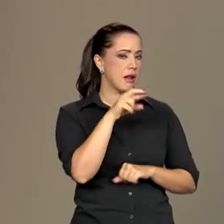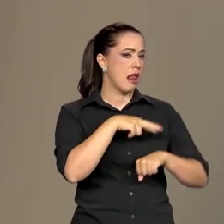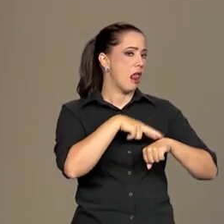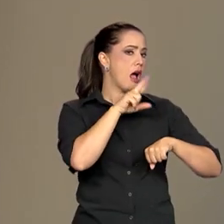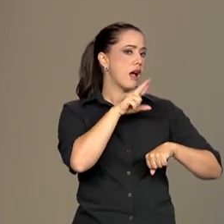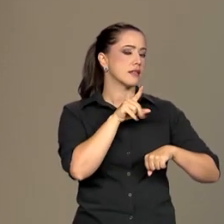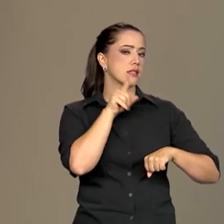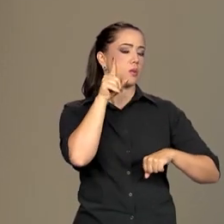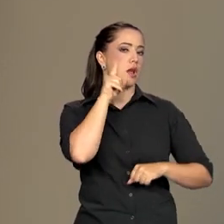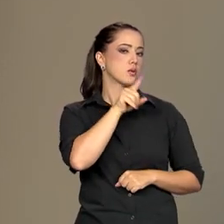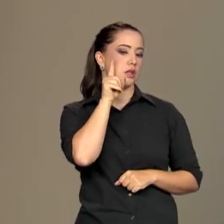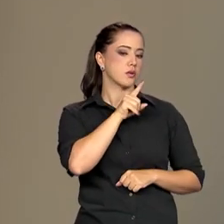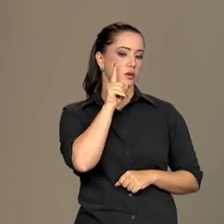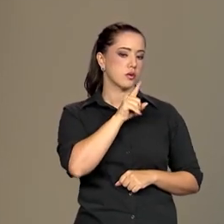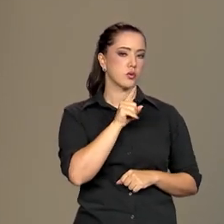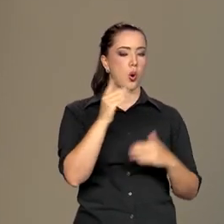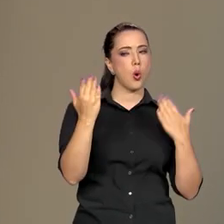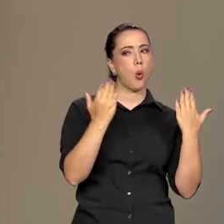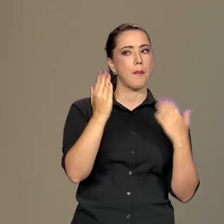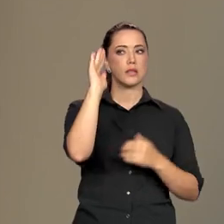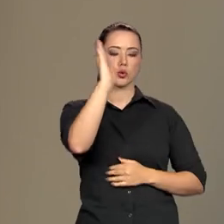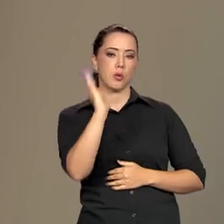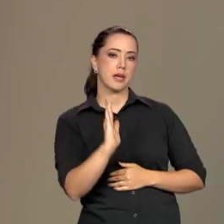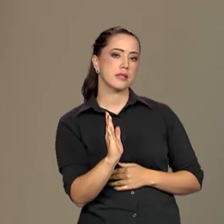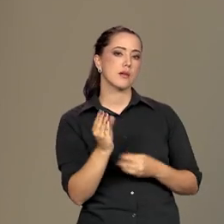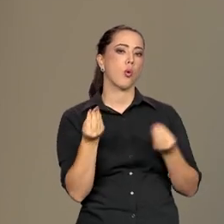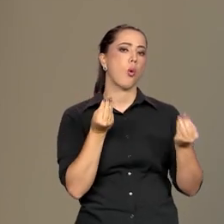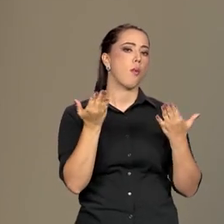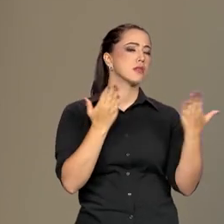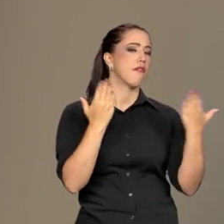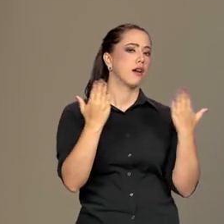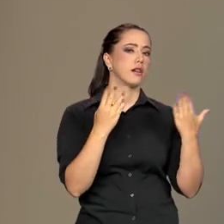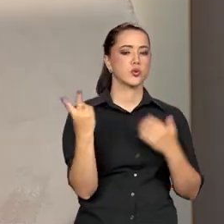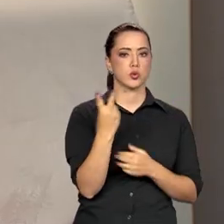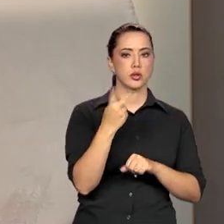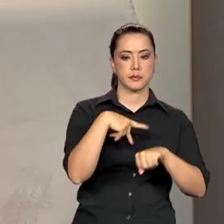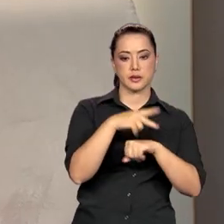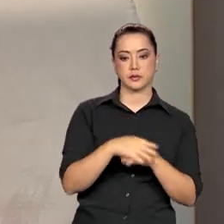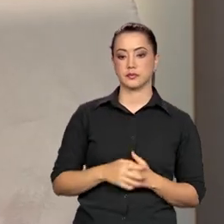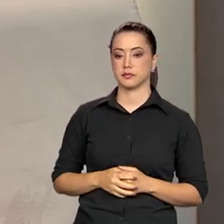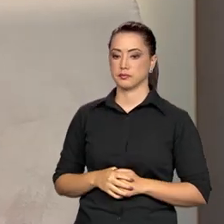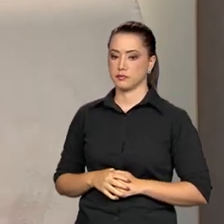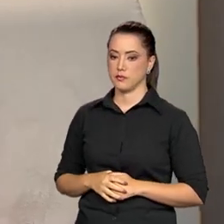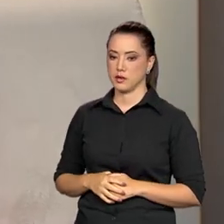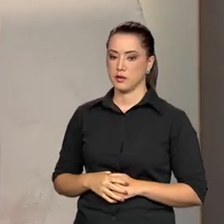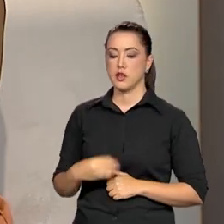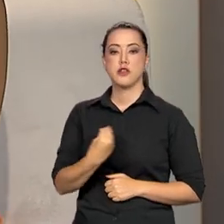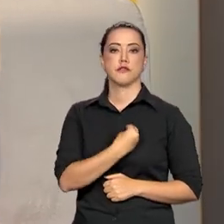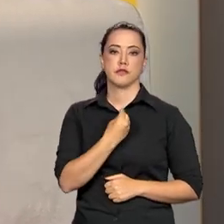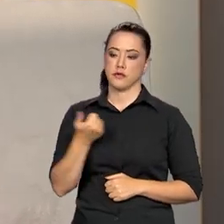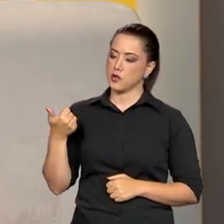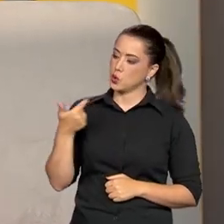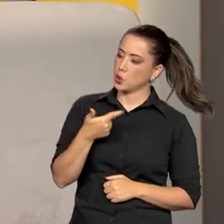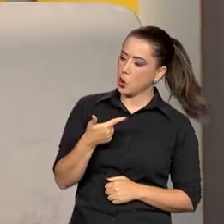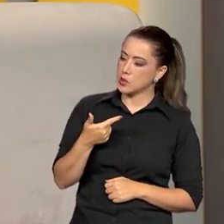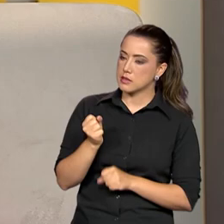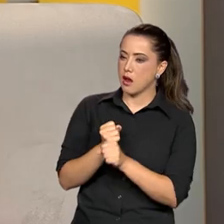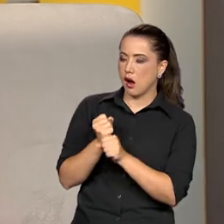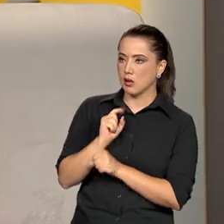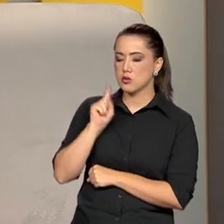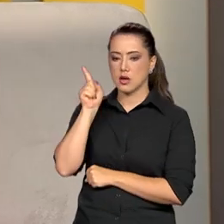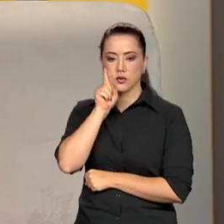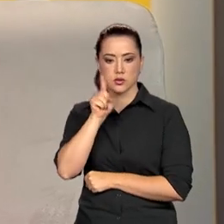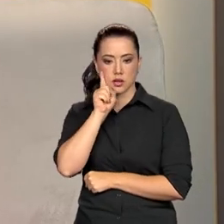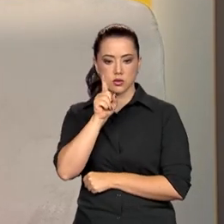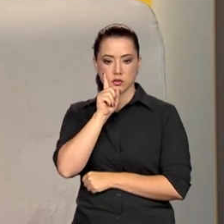racismo nos Estados Unidos e no Brasil? Como é que a senhora pode analisar? Sim, eu fiquei 12 anos nos Estados Unidos, eu fui jogando vôlei, né, então eu